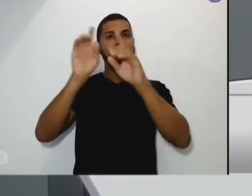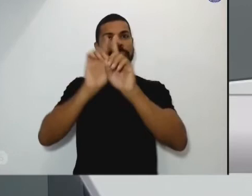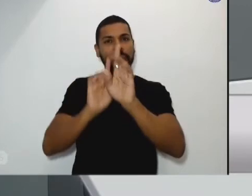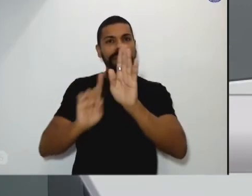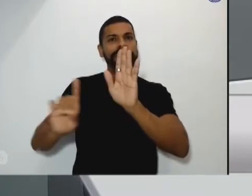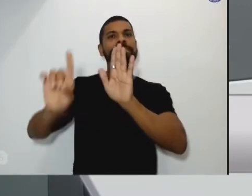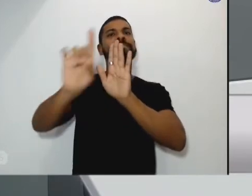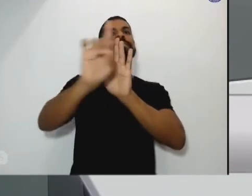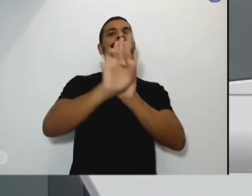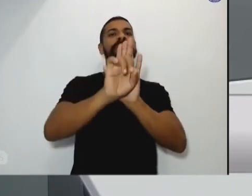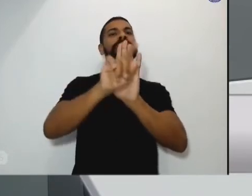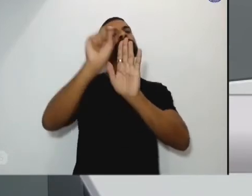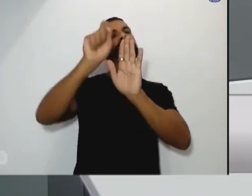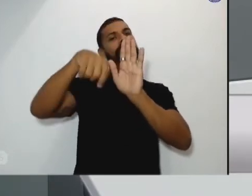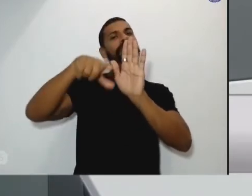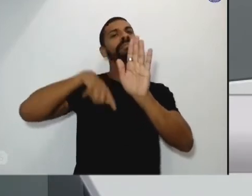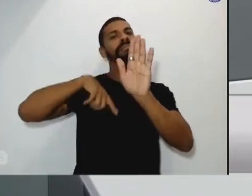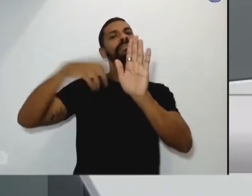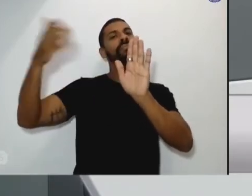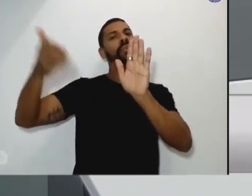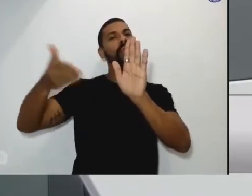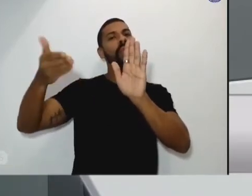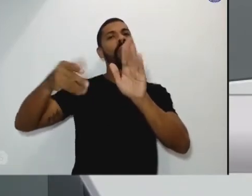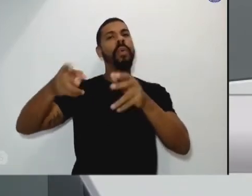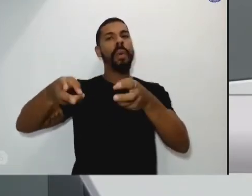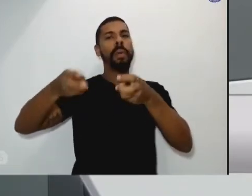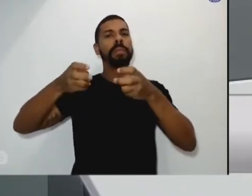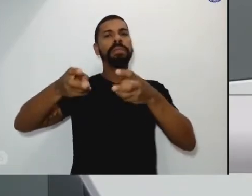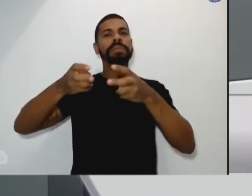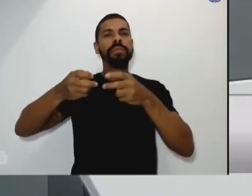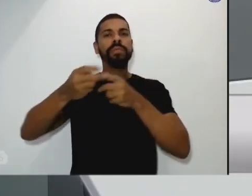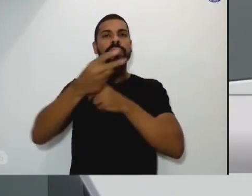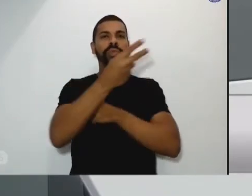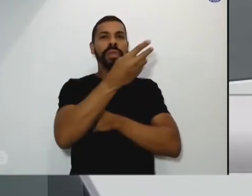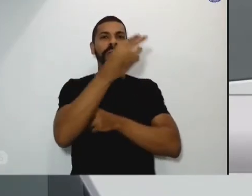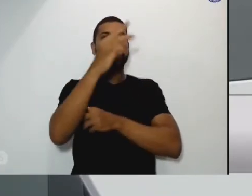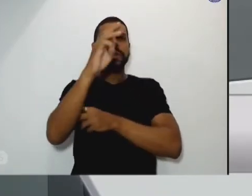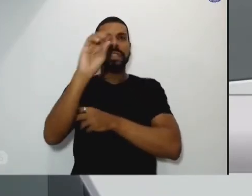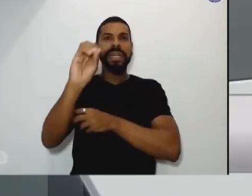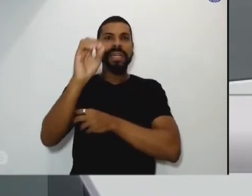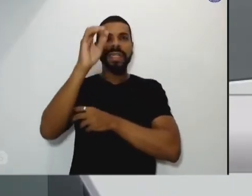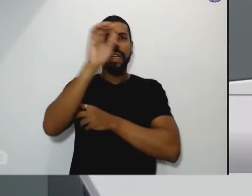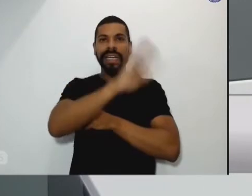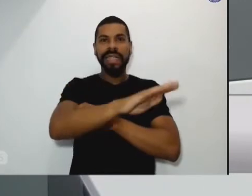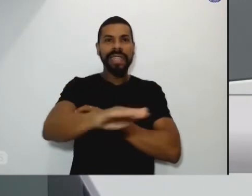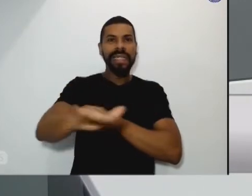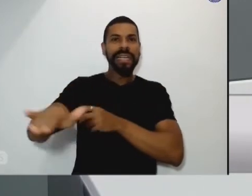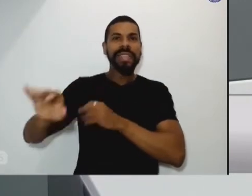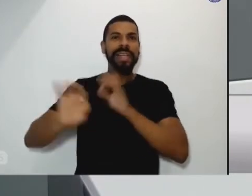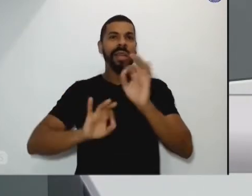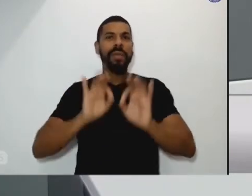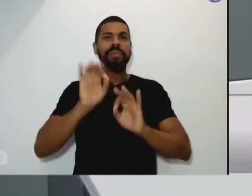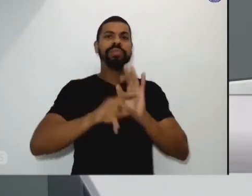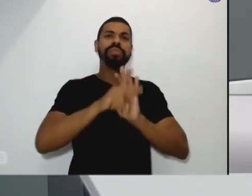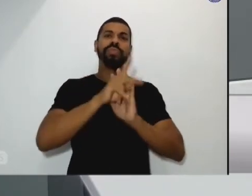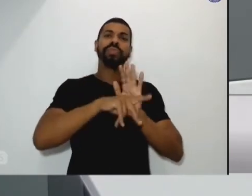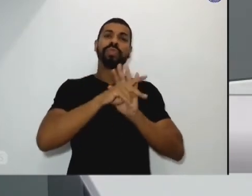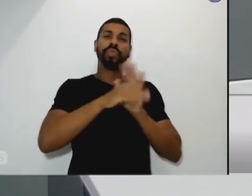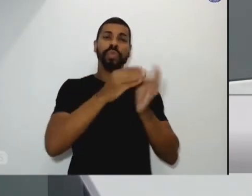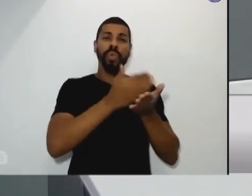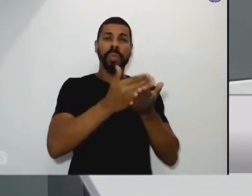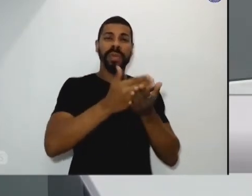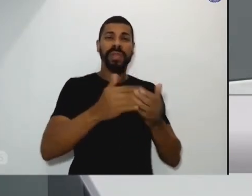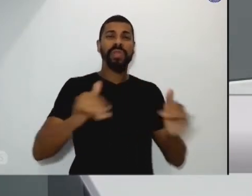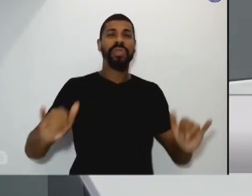entidades que hoje a gente vê com 230 crianças atendendo um projeto que sofreu muito no início a